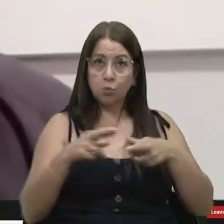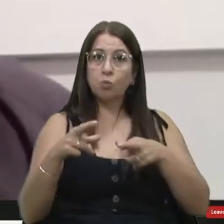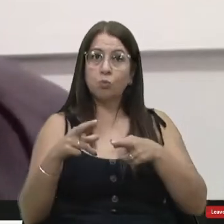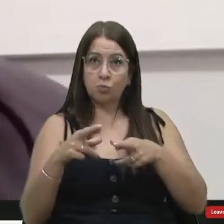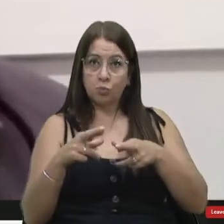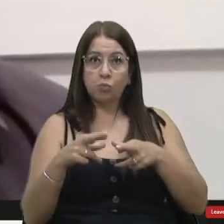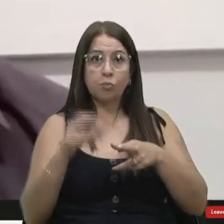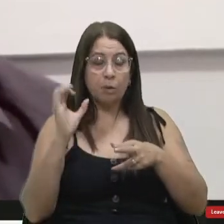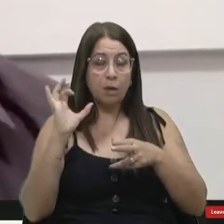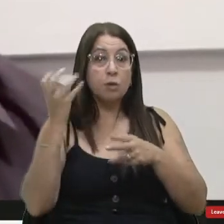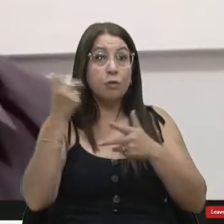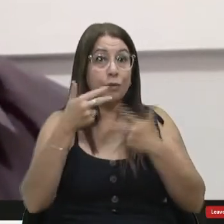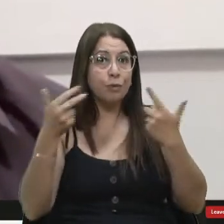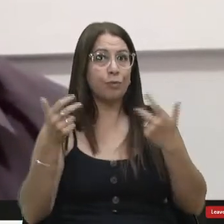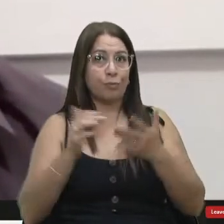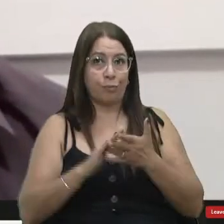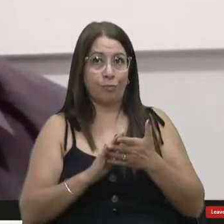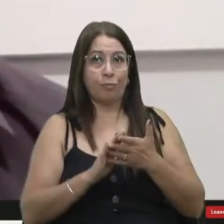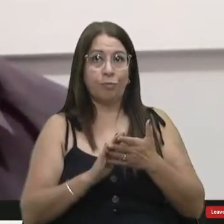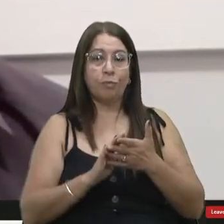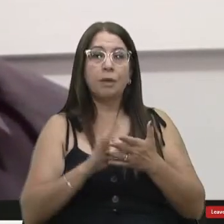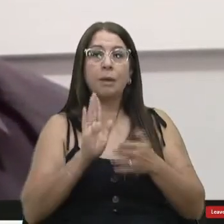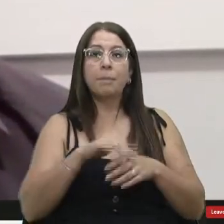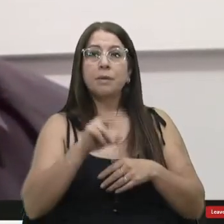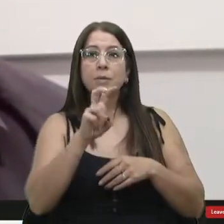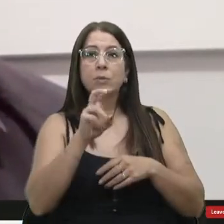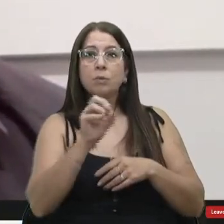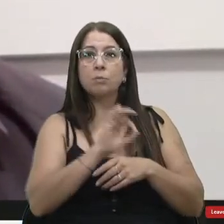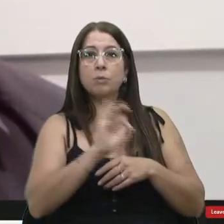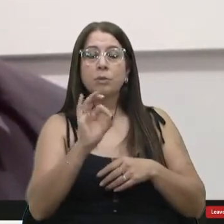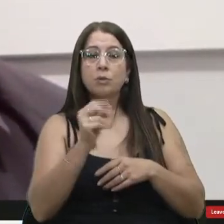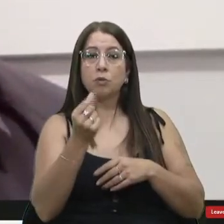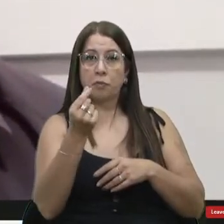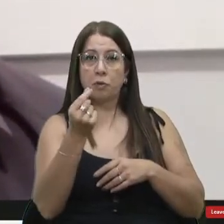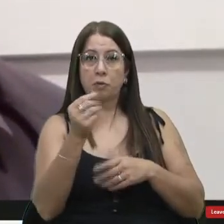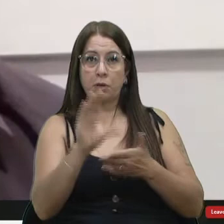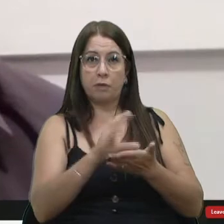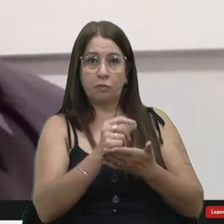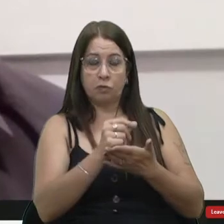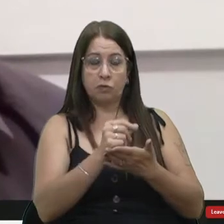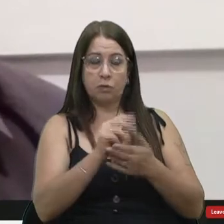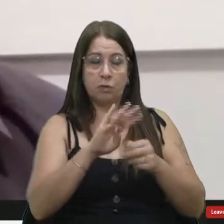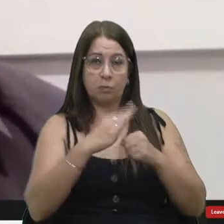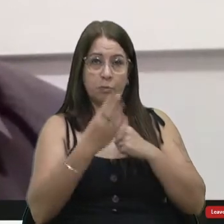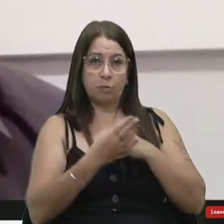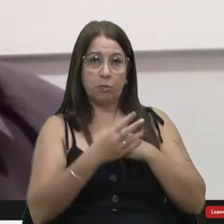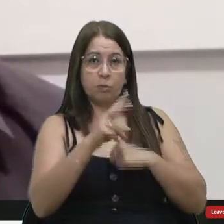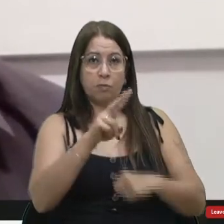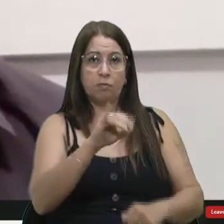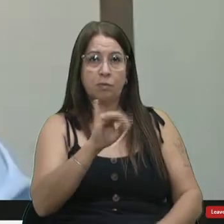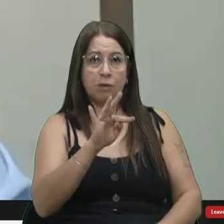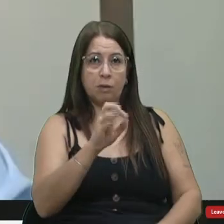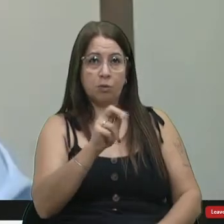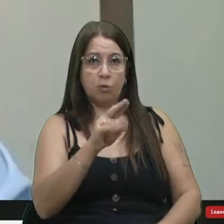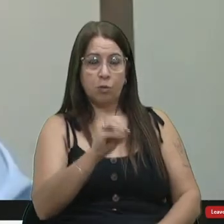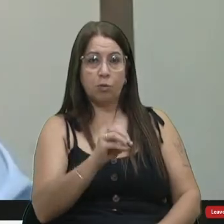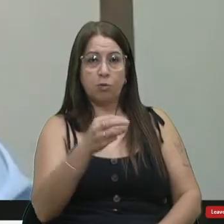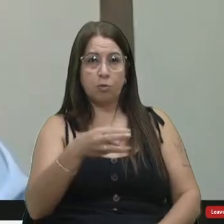Mas, assim, mais de 50% do valor investido no mateamento Vitória 3 veio